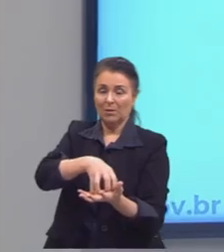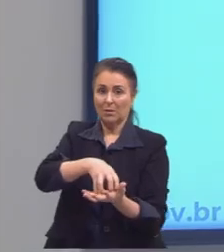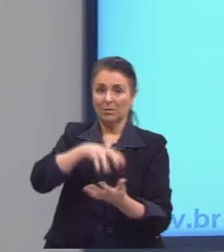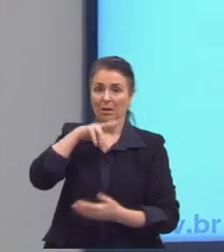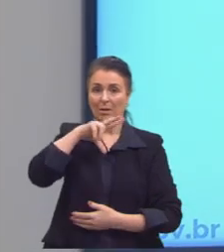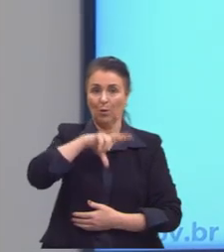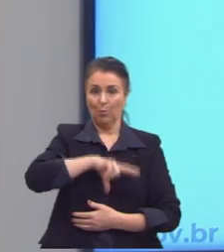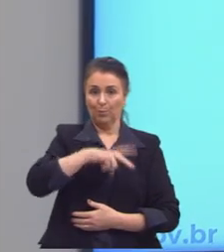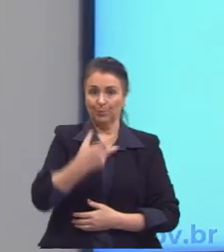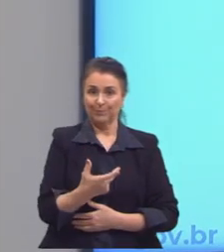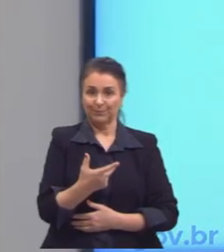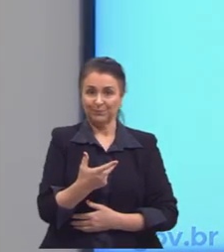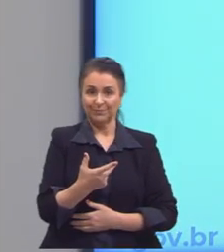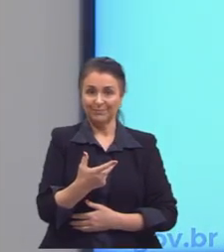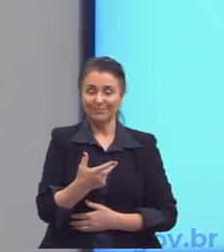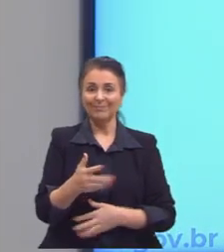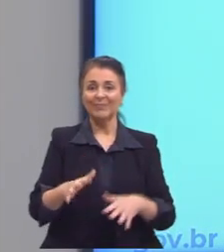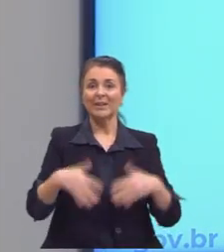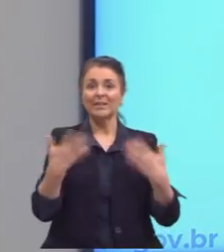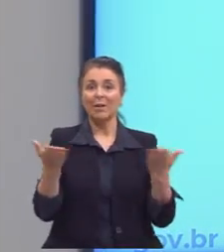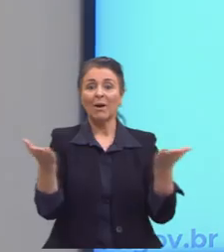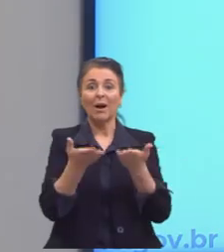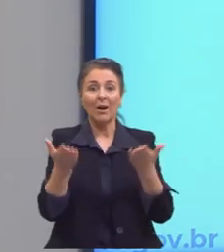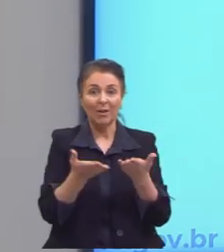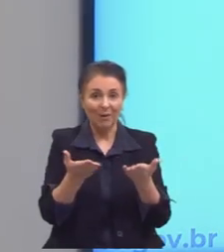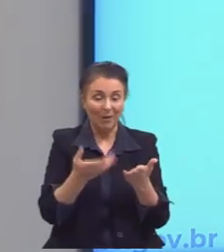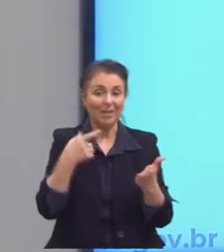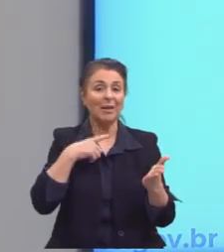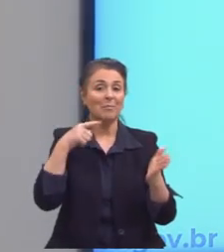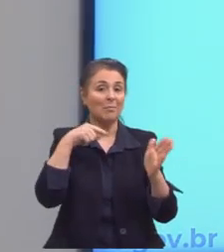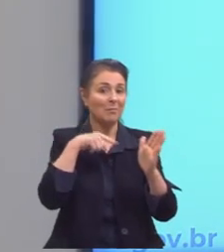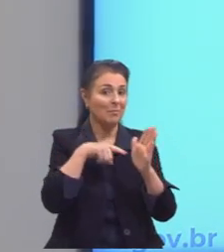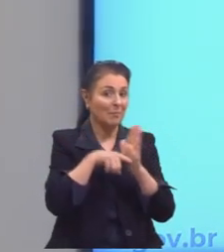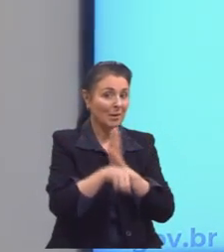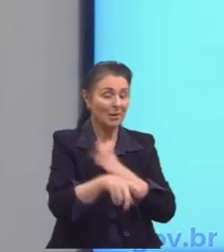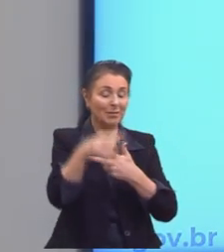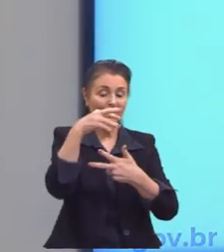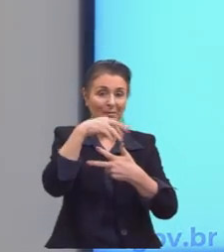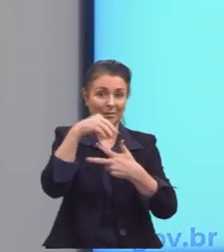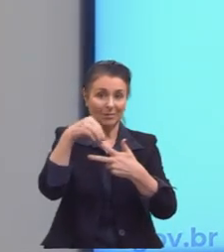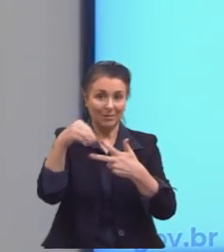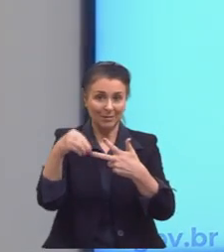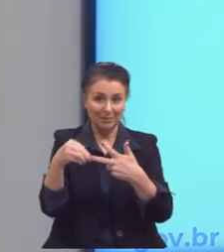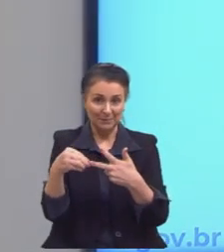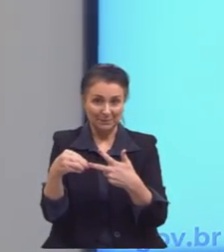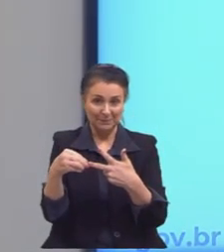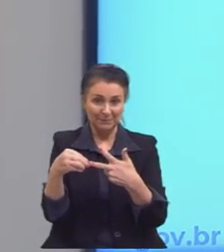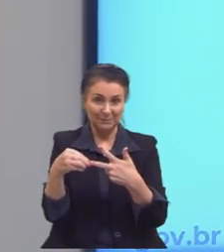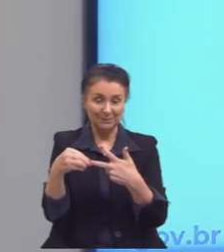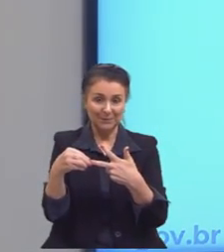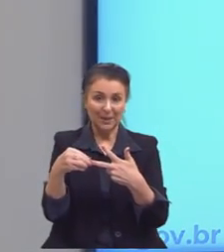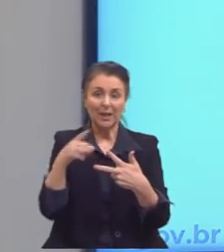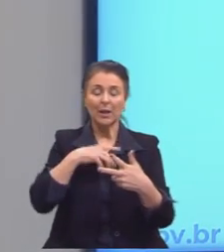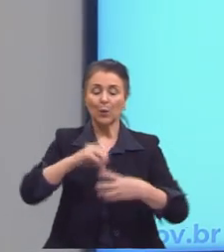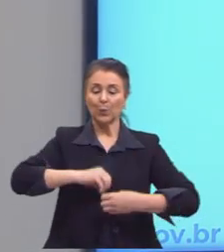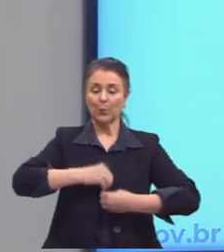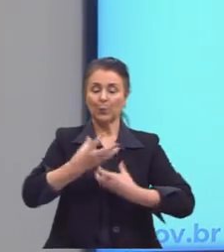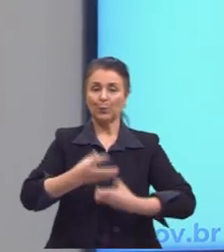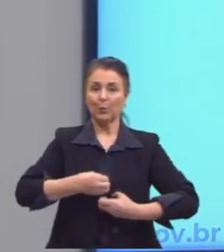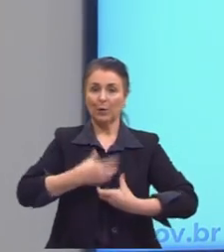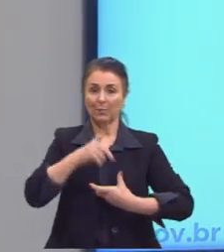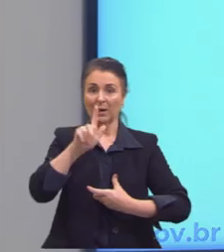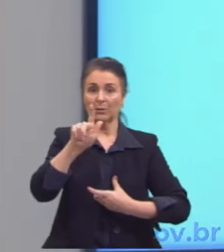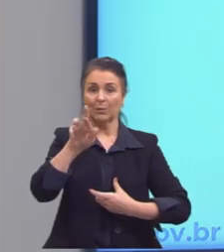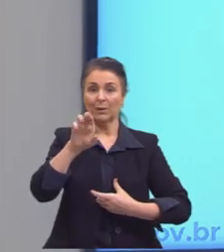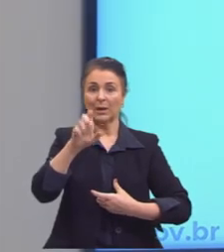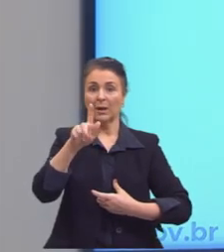Então, vamos aqui exercitar. Nós temos um poema aqui do Gregório